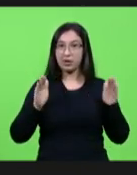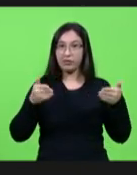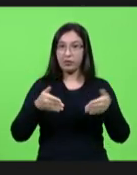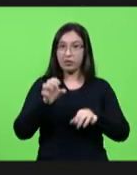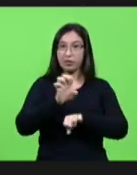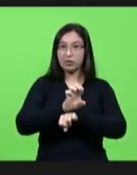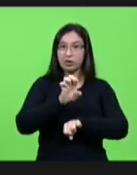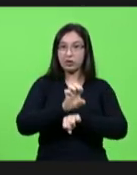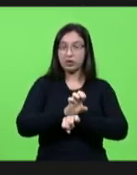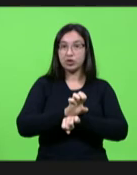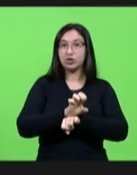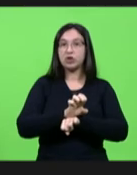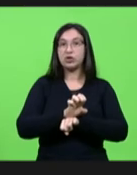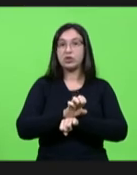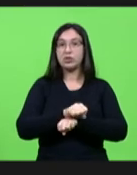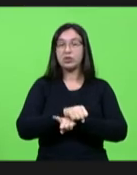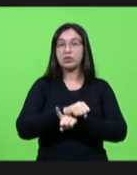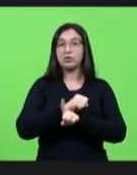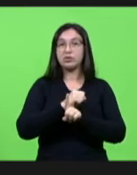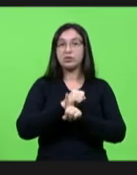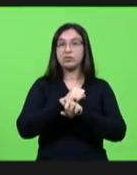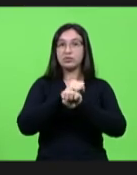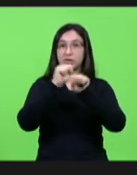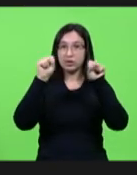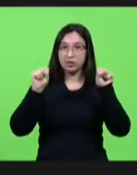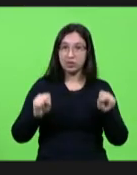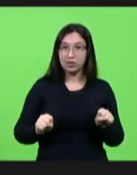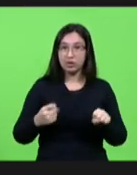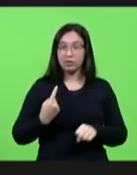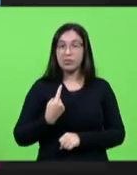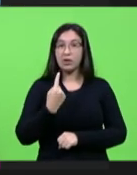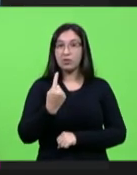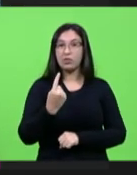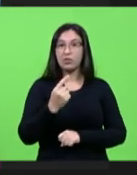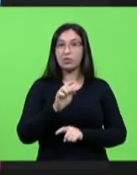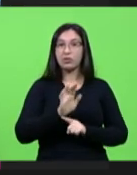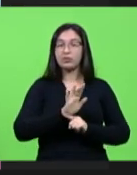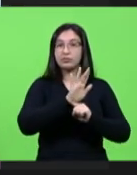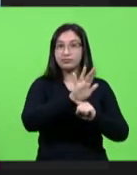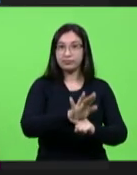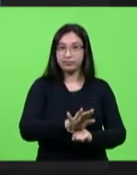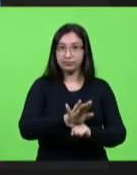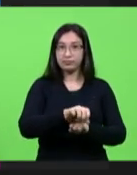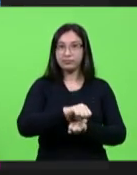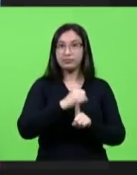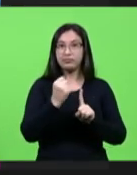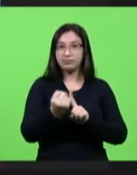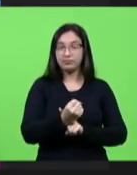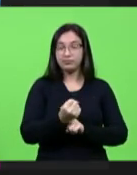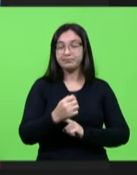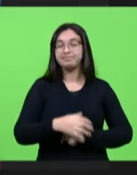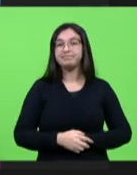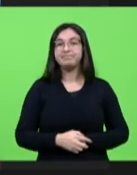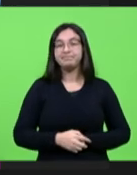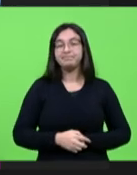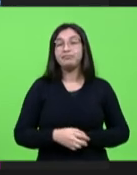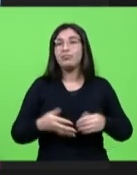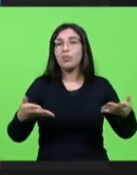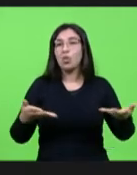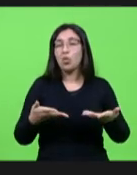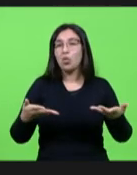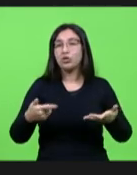usuários do sistema único de assistência social estou hoje